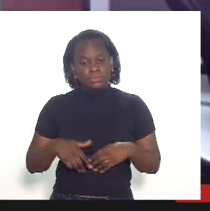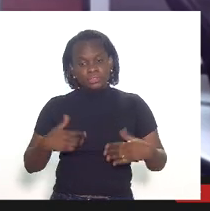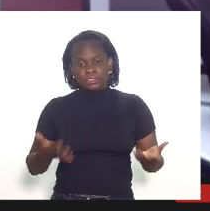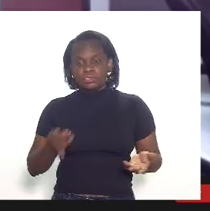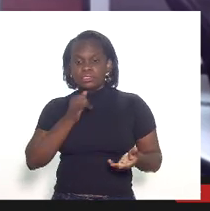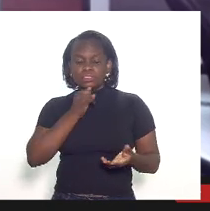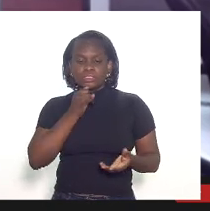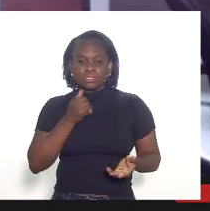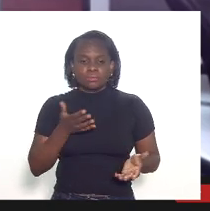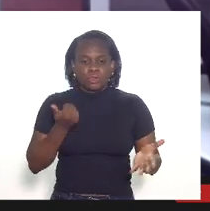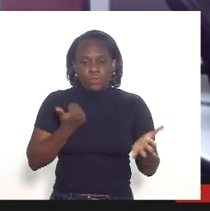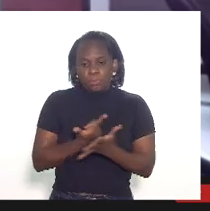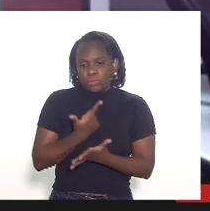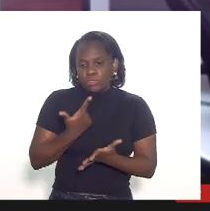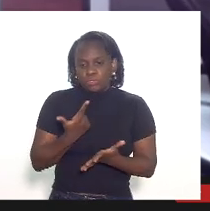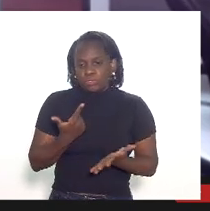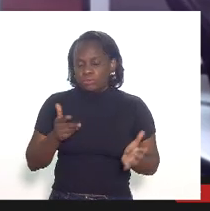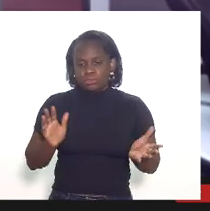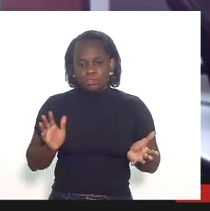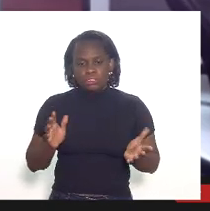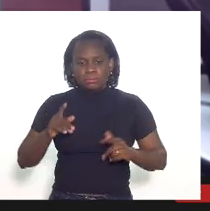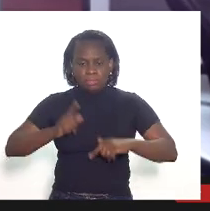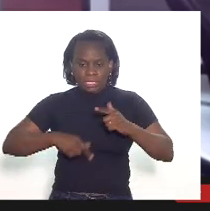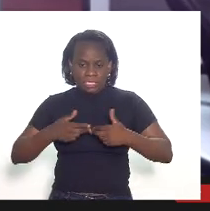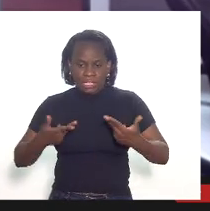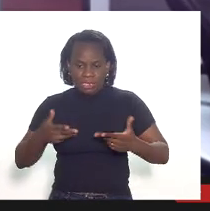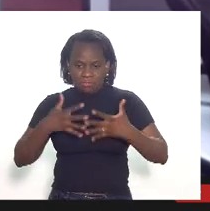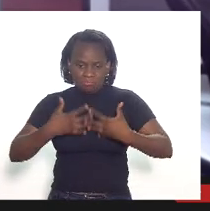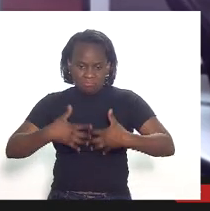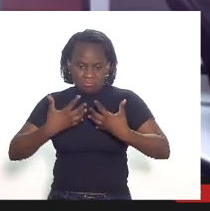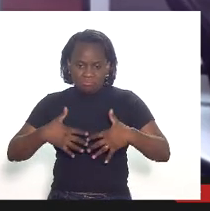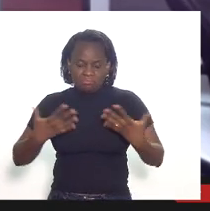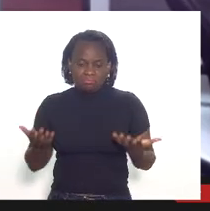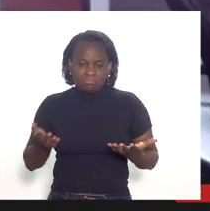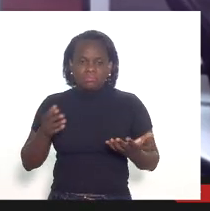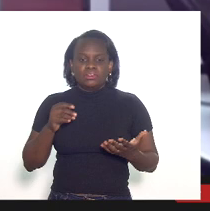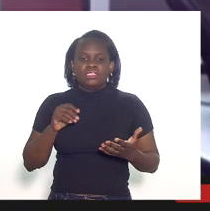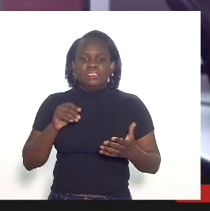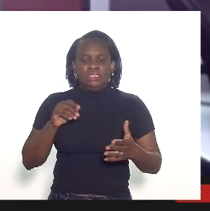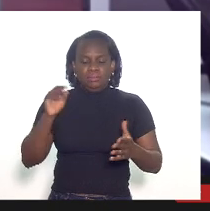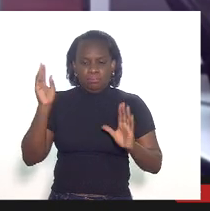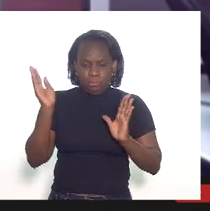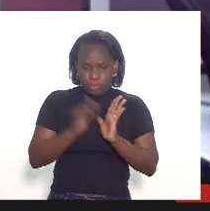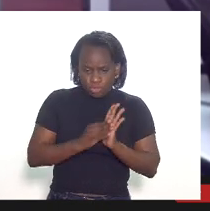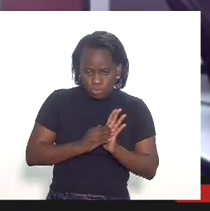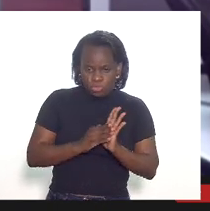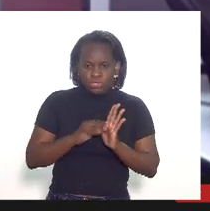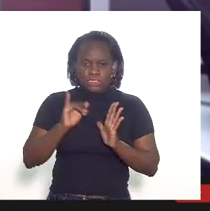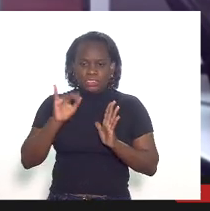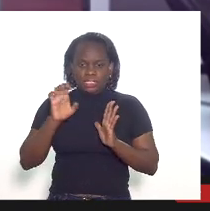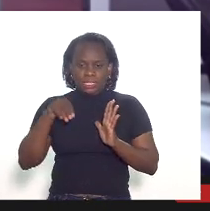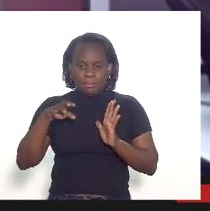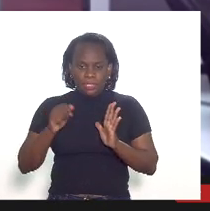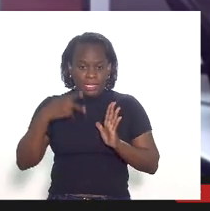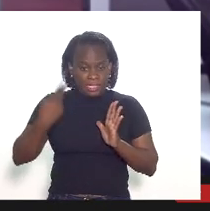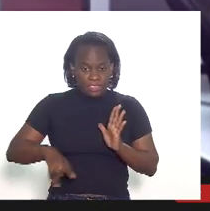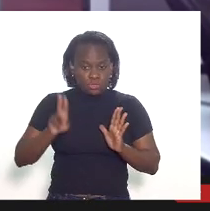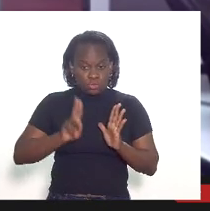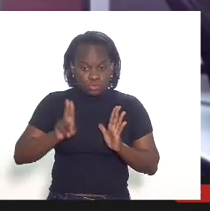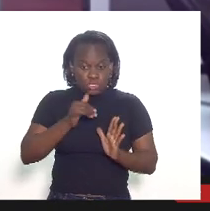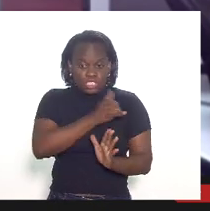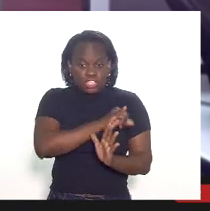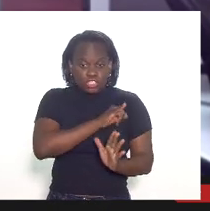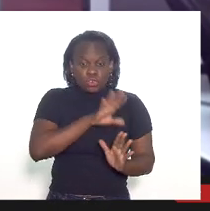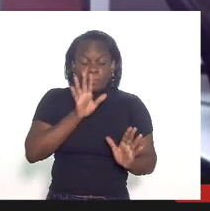por exemplo adquiriu uma determinado equipamento esse equipamento foi creditado crédito de CMS foi utilizado aqui no Rio